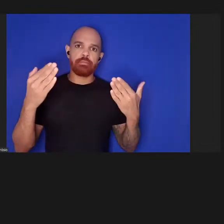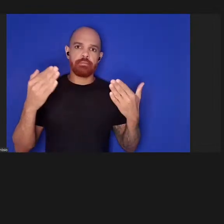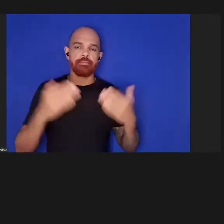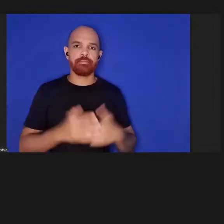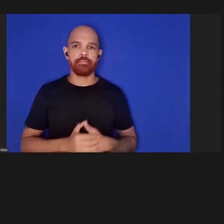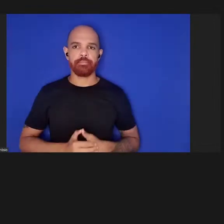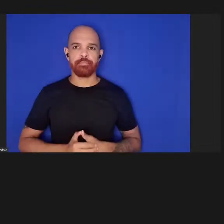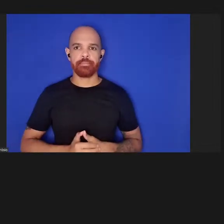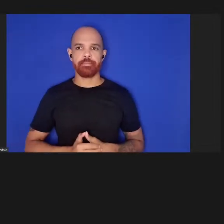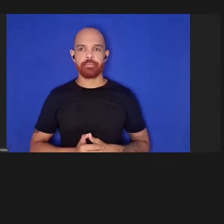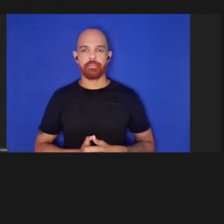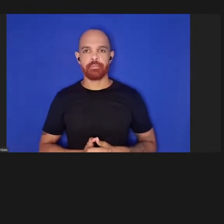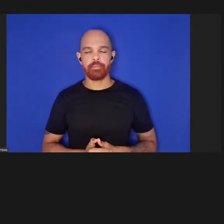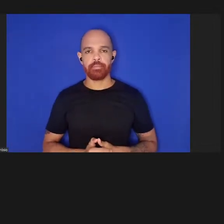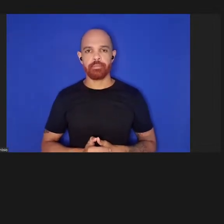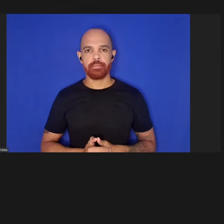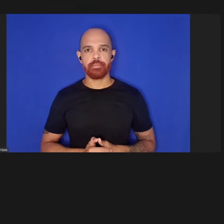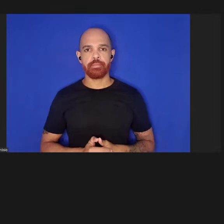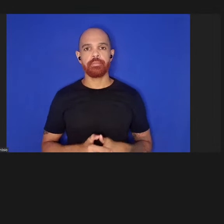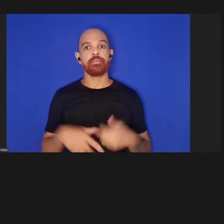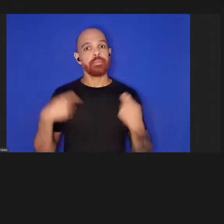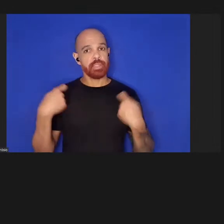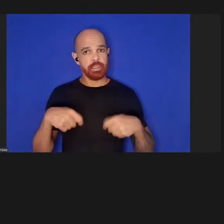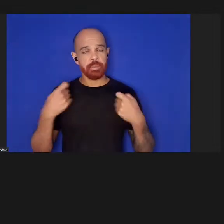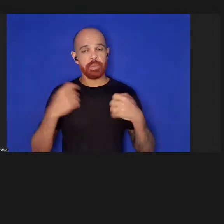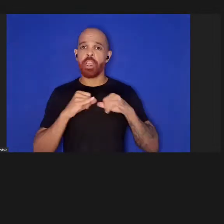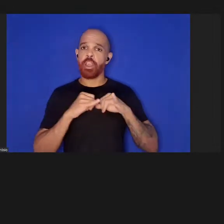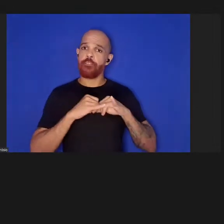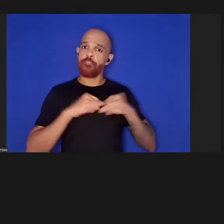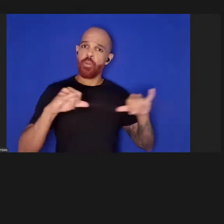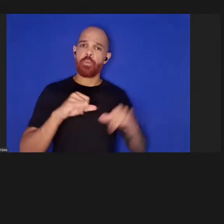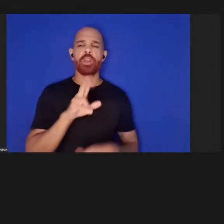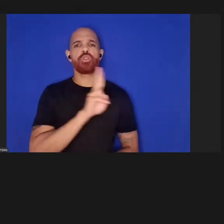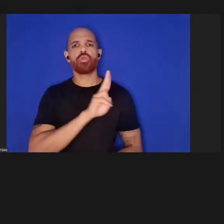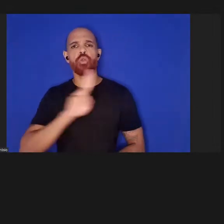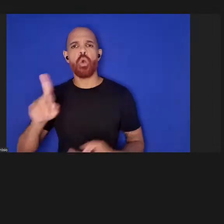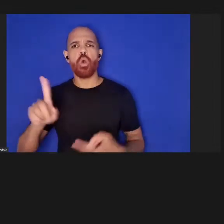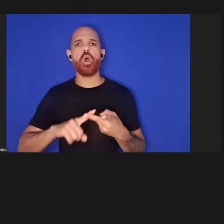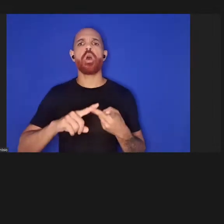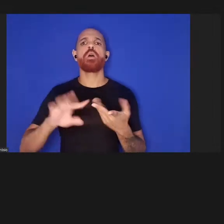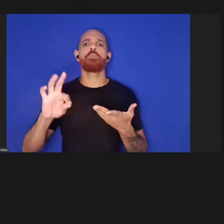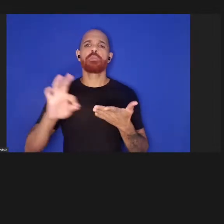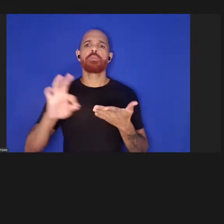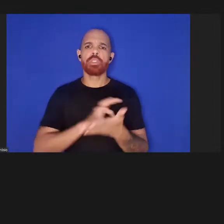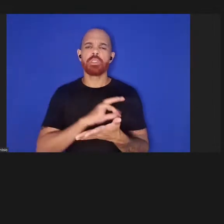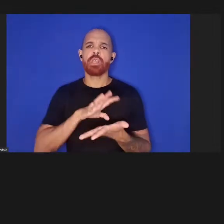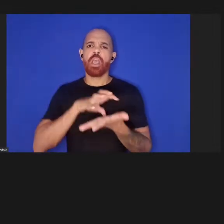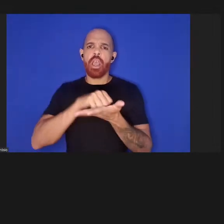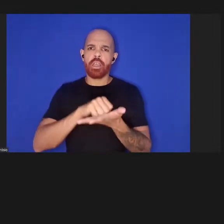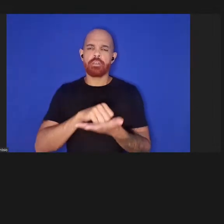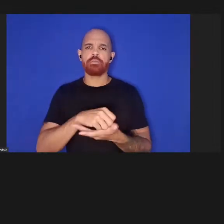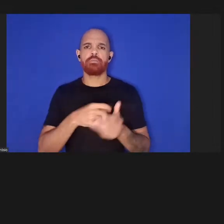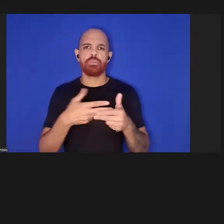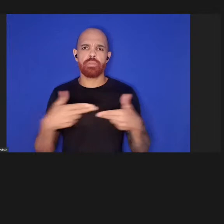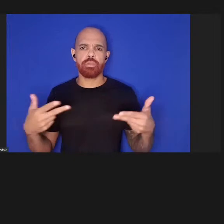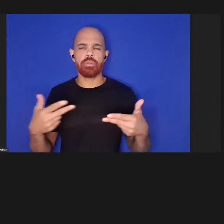você deve por outro lado tem que informar o seu nome e suas credenciais e pode também ser considerado o seu